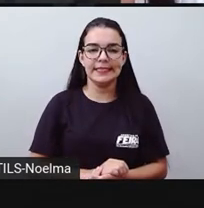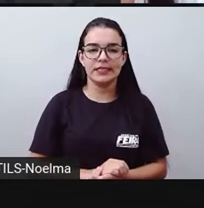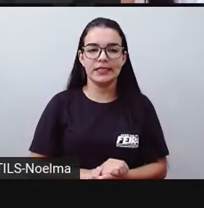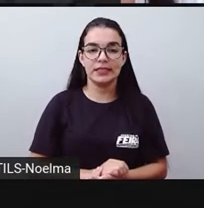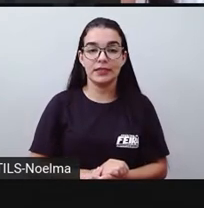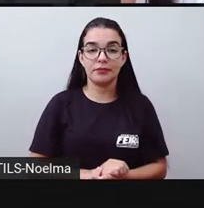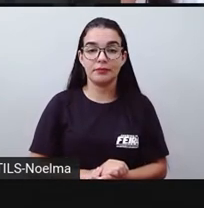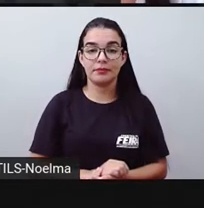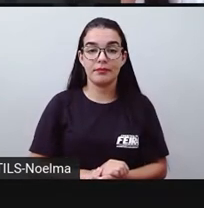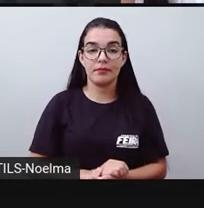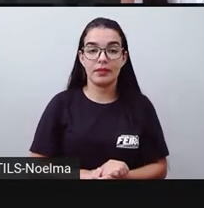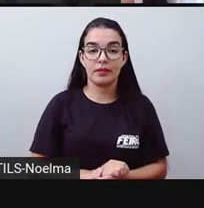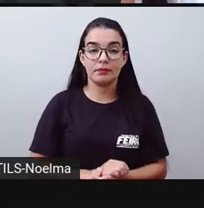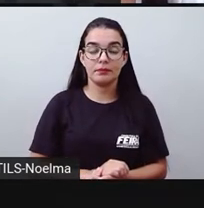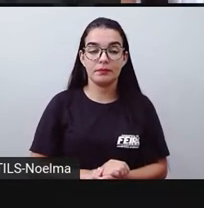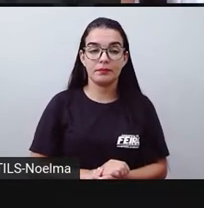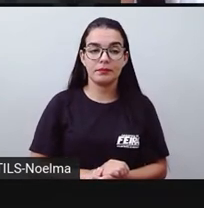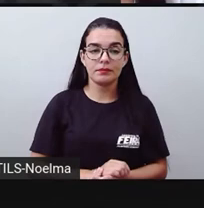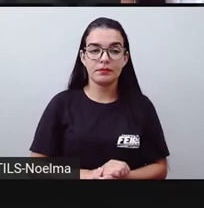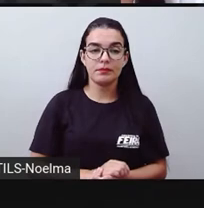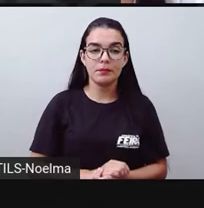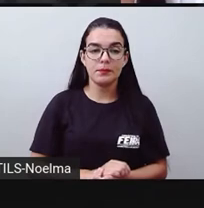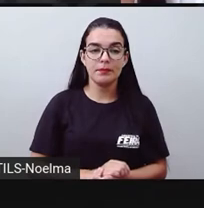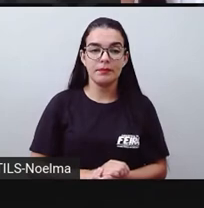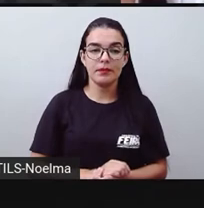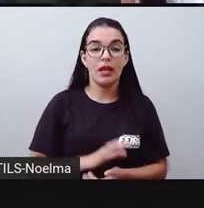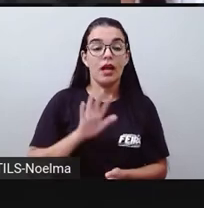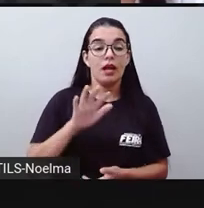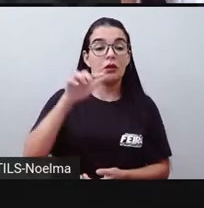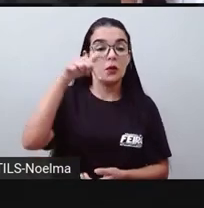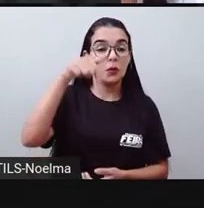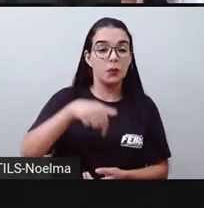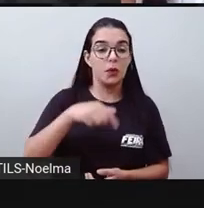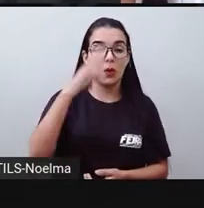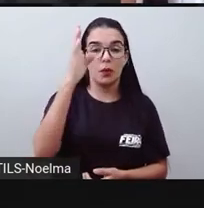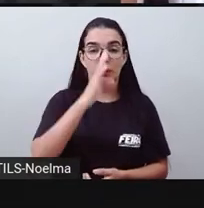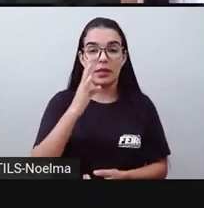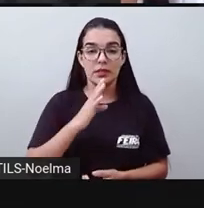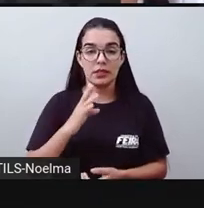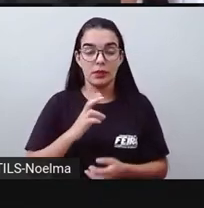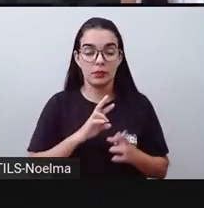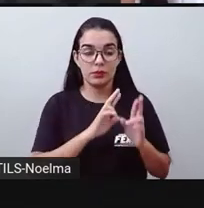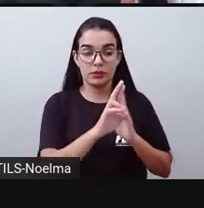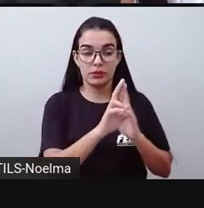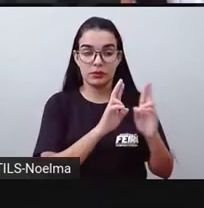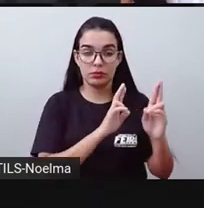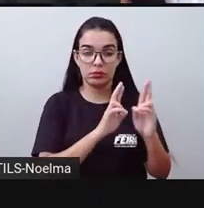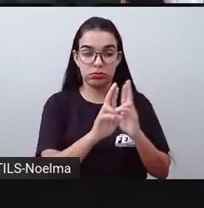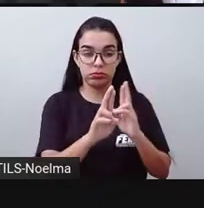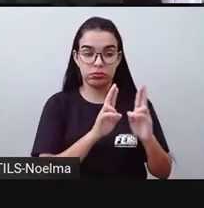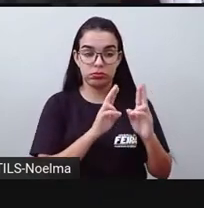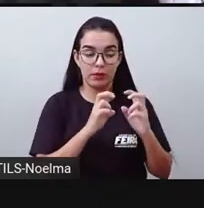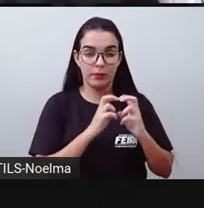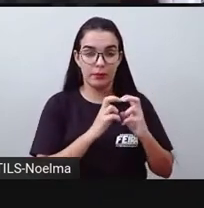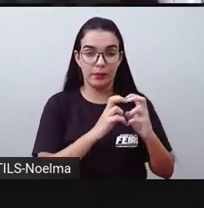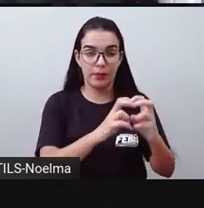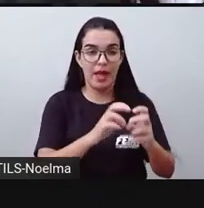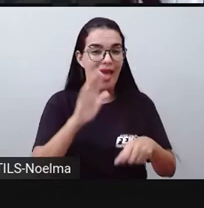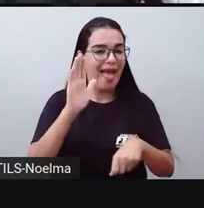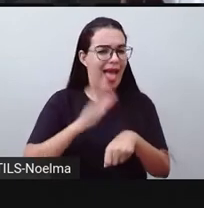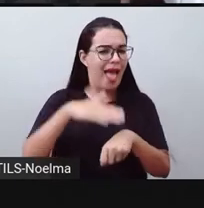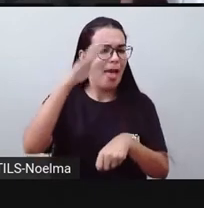E aí, no Brasil, o transporte rodoviário é o mais utilizado, tanto para locomover